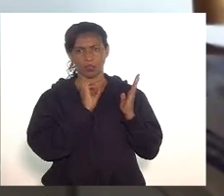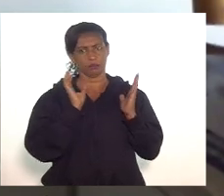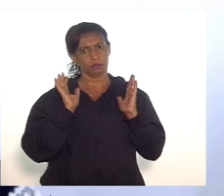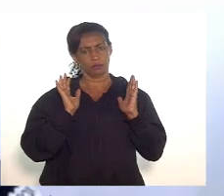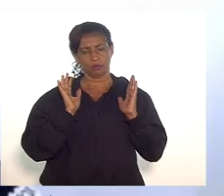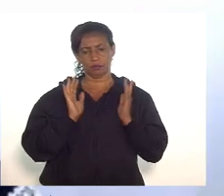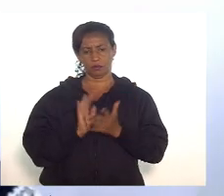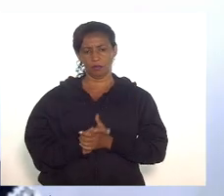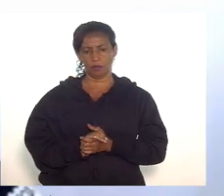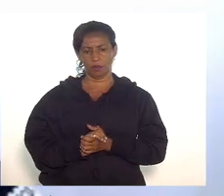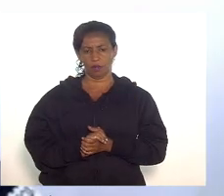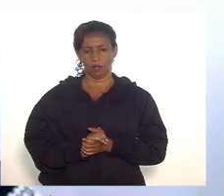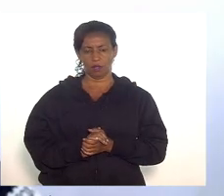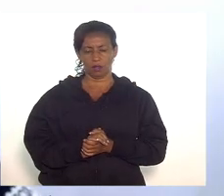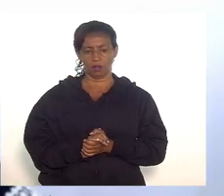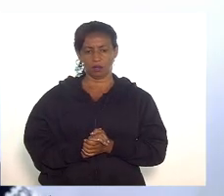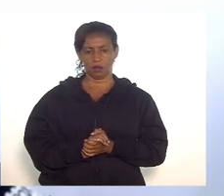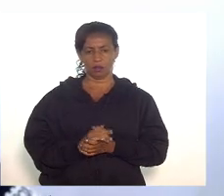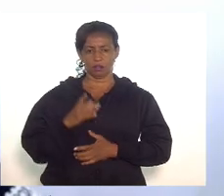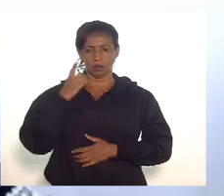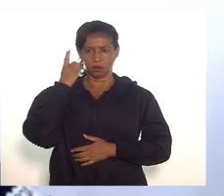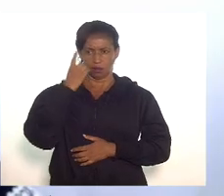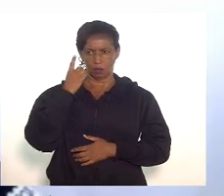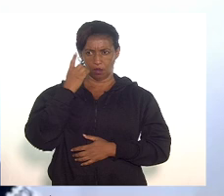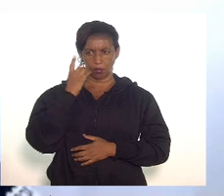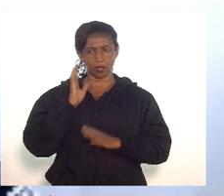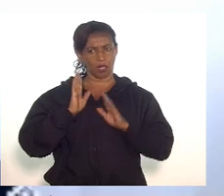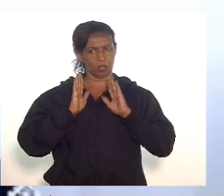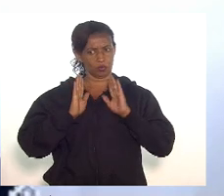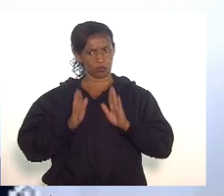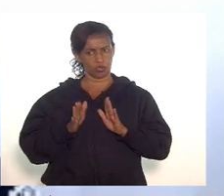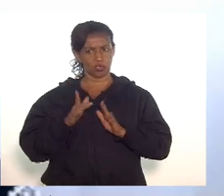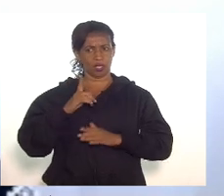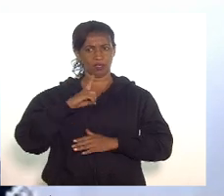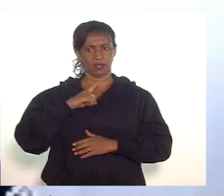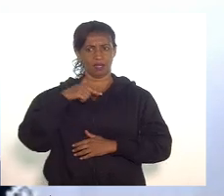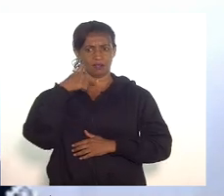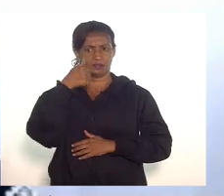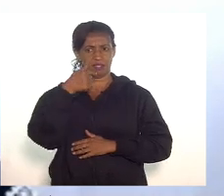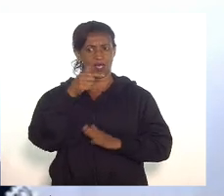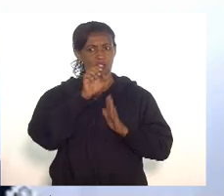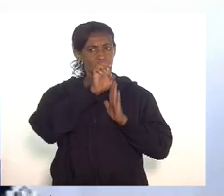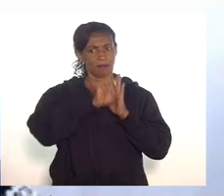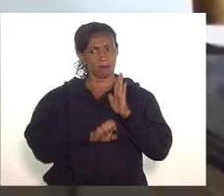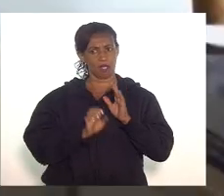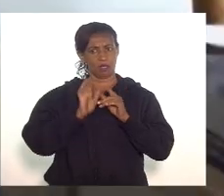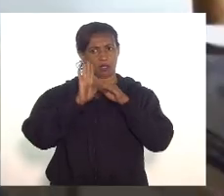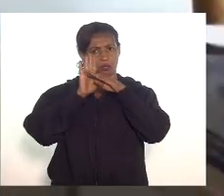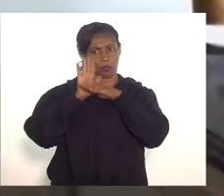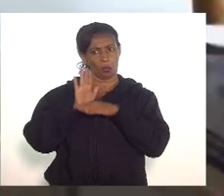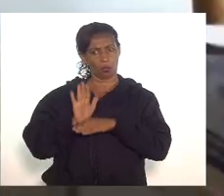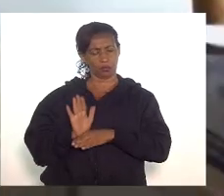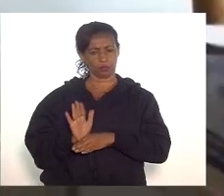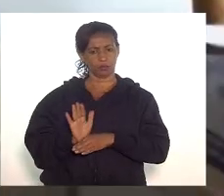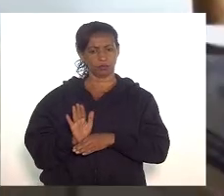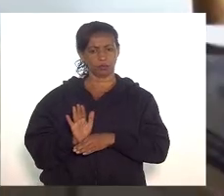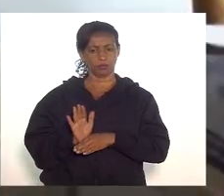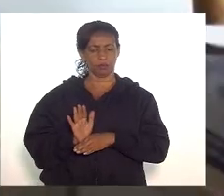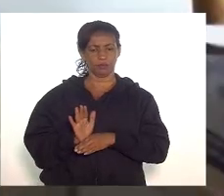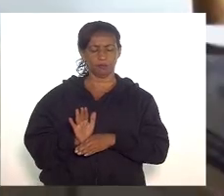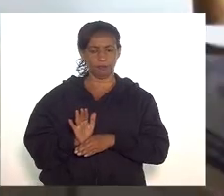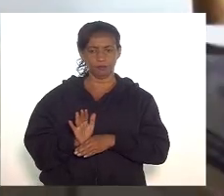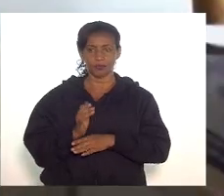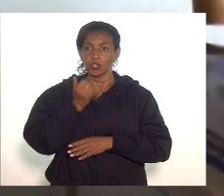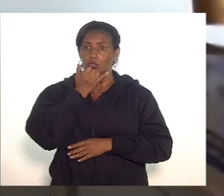Deputado Luiz Paulo, já a notícia de sete emendas apresentadas, oito emendas... Sim, não me